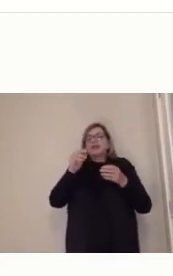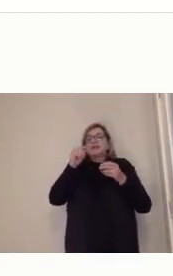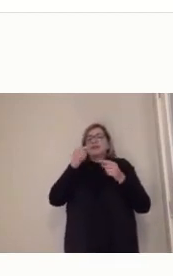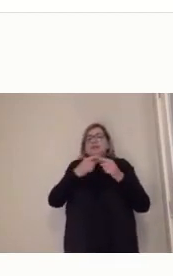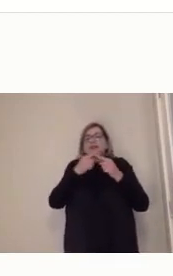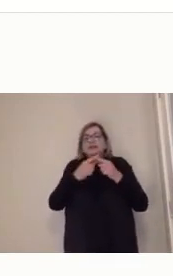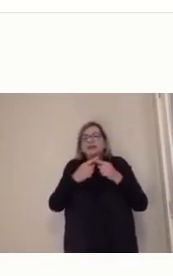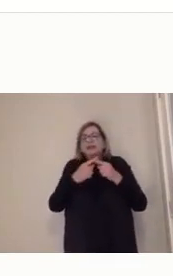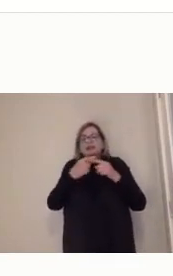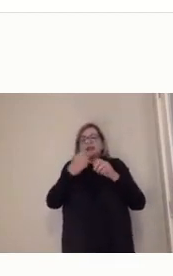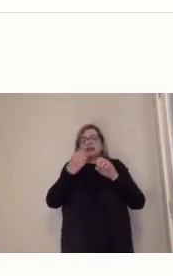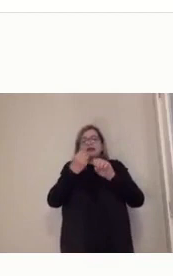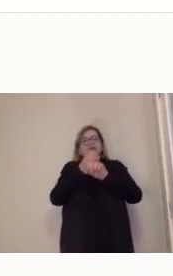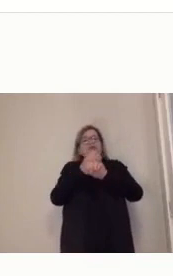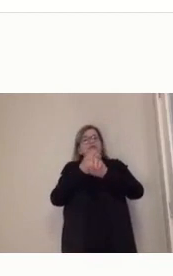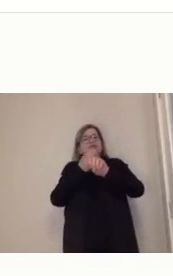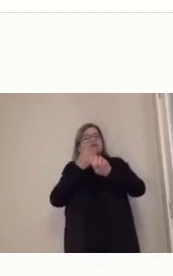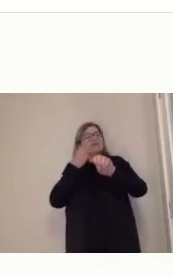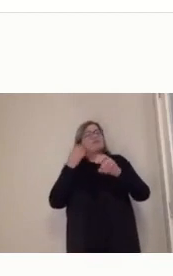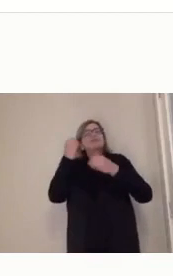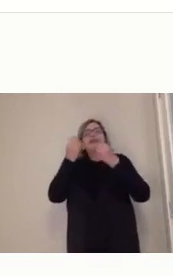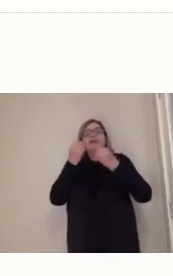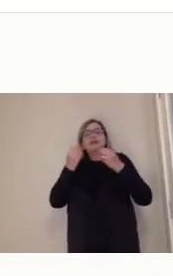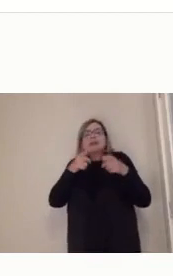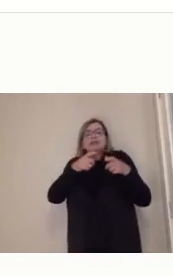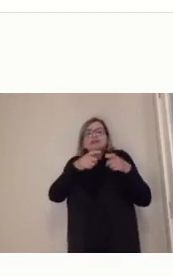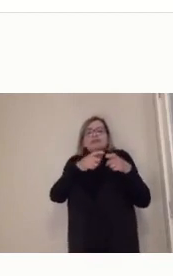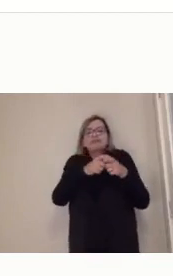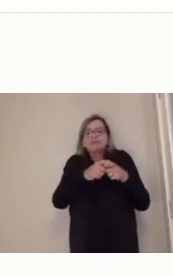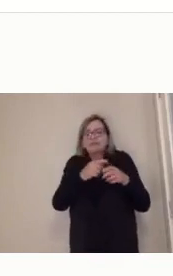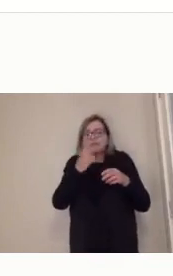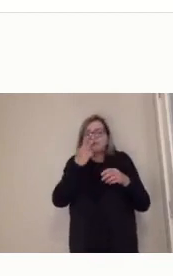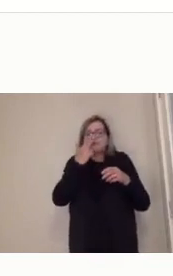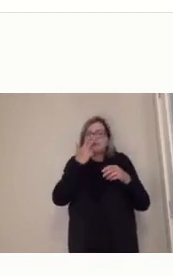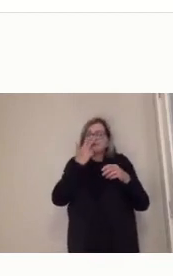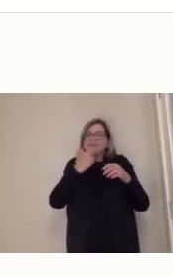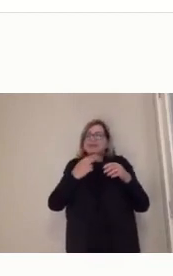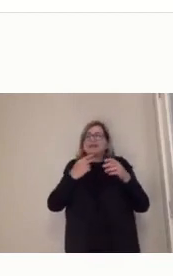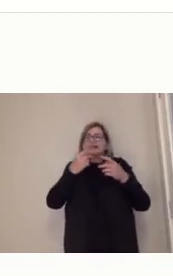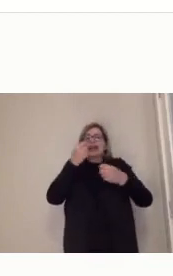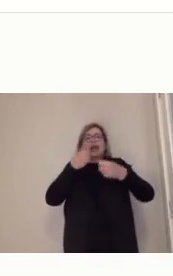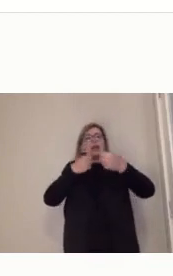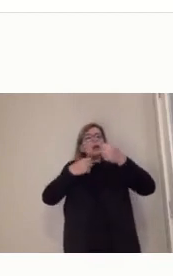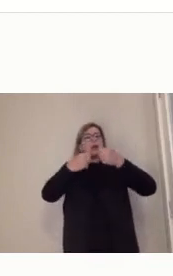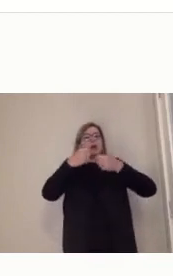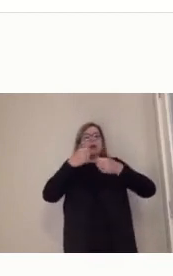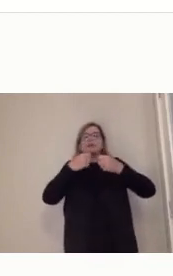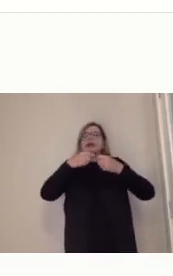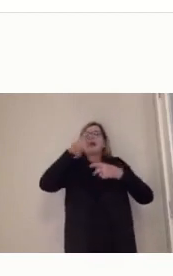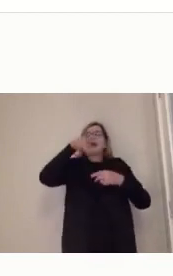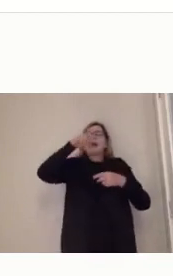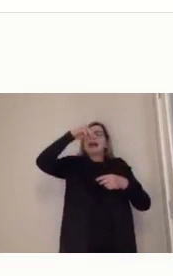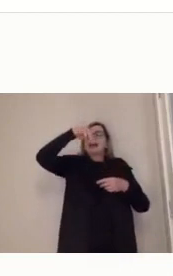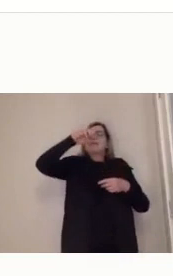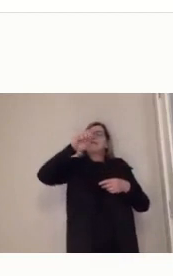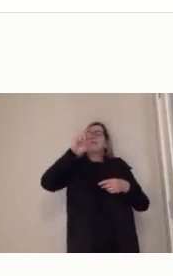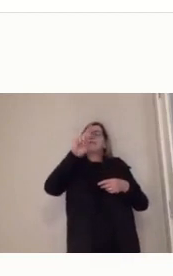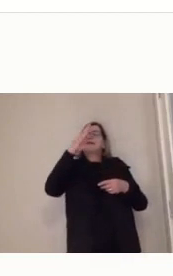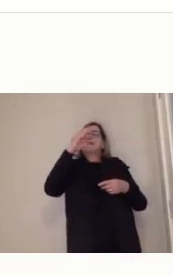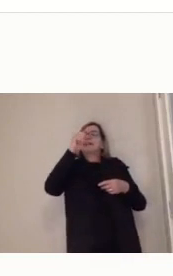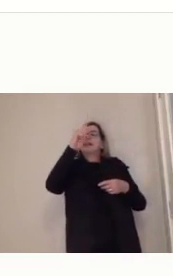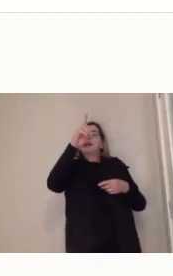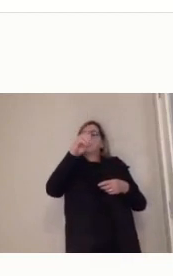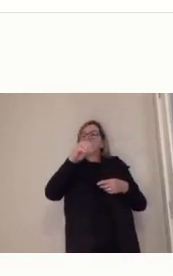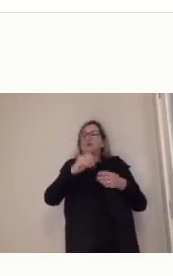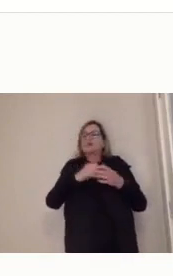mercado que se constituiu aí, tá? Mas ela é além disso. Ela não é só